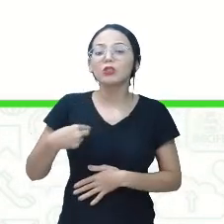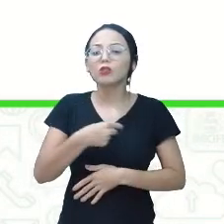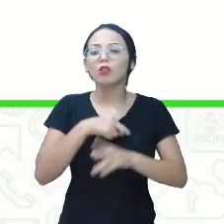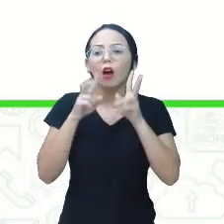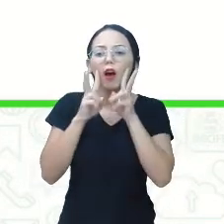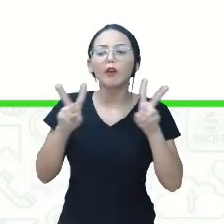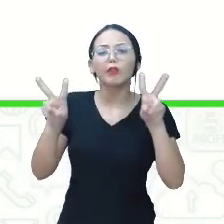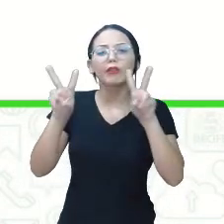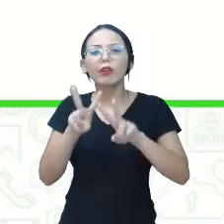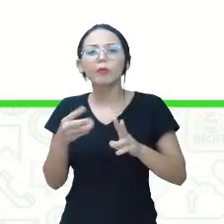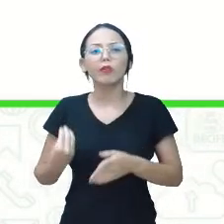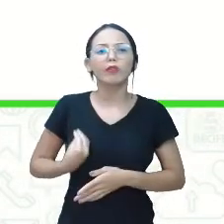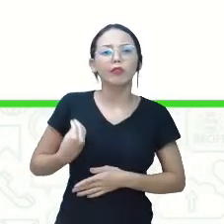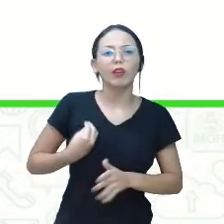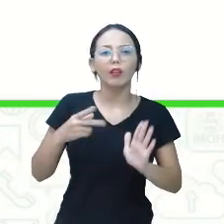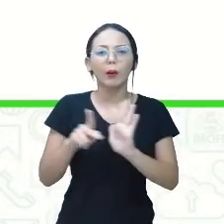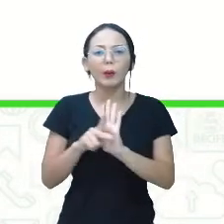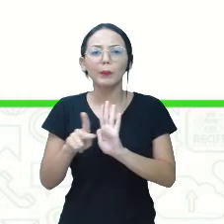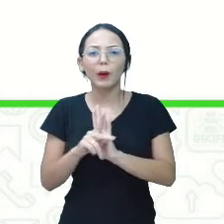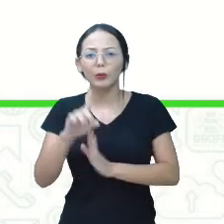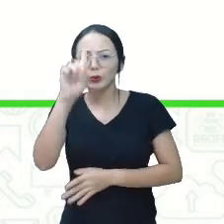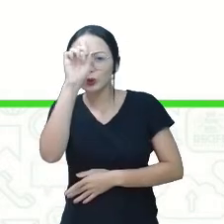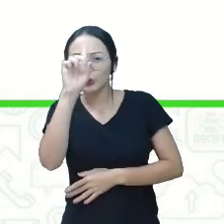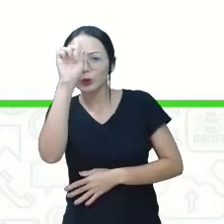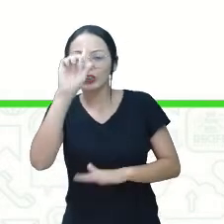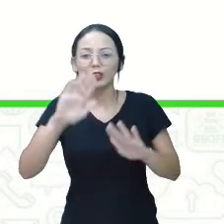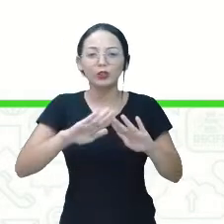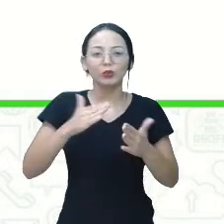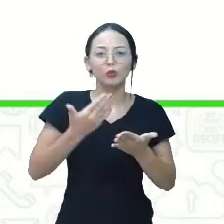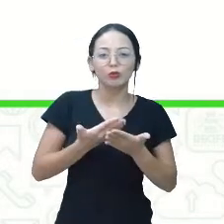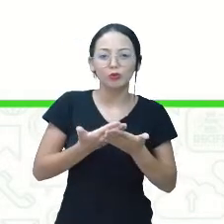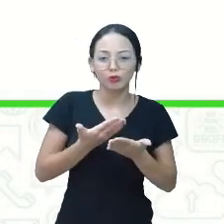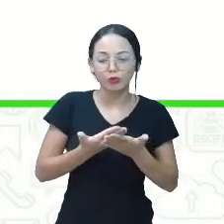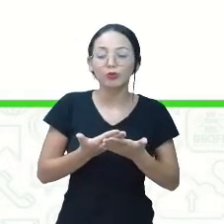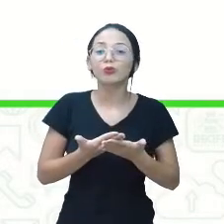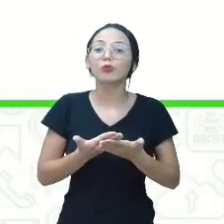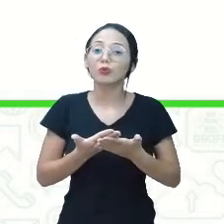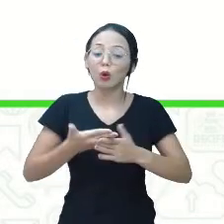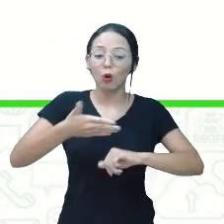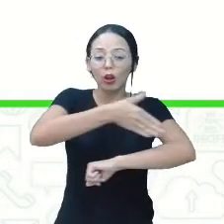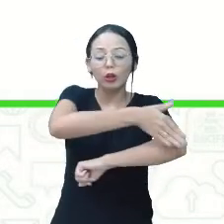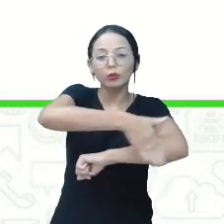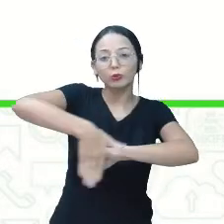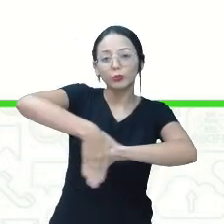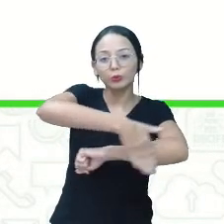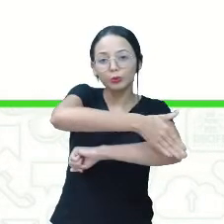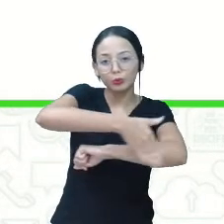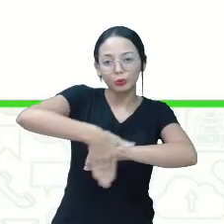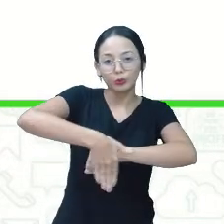essas cenas no nosso dia a dia, na nossa escola, nas ruas.